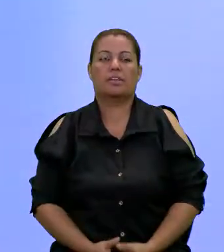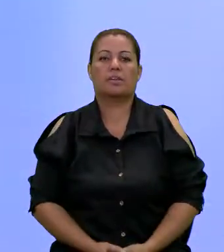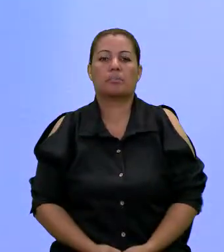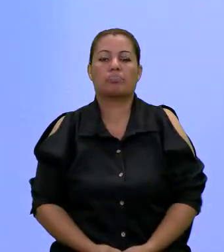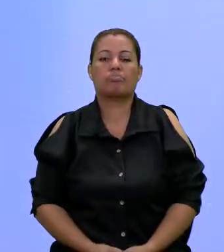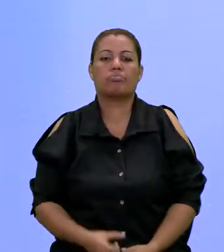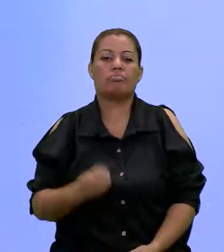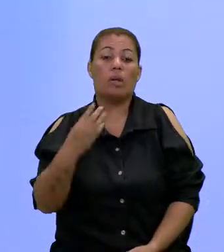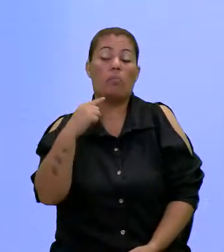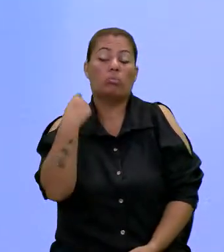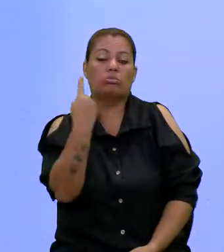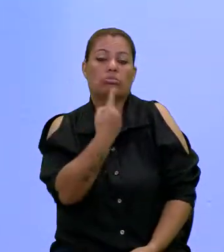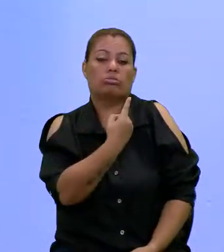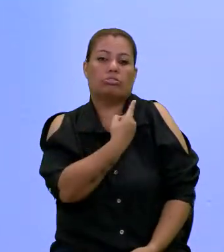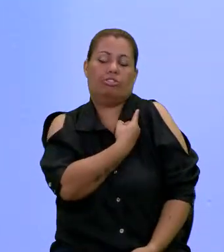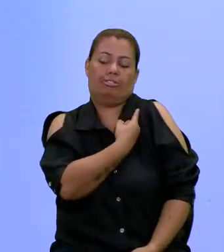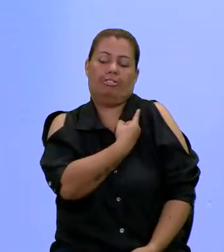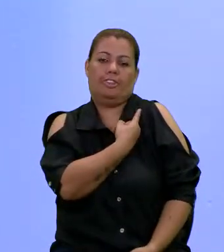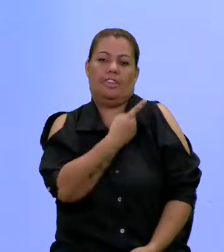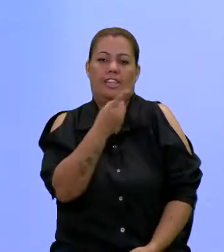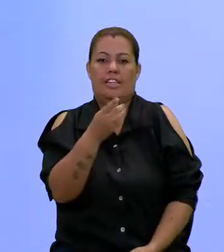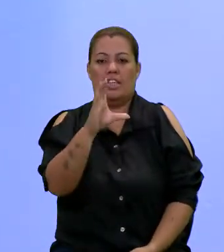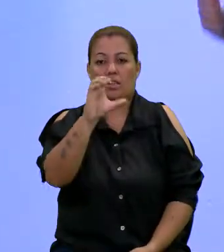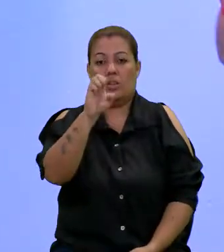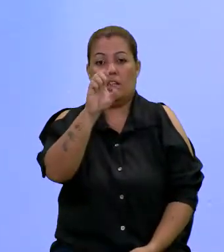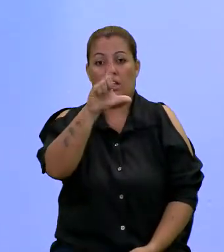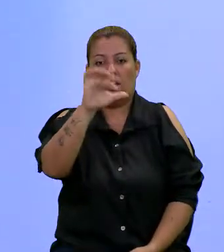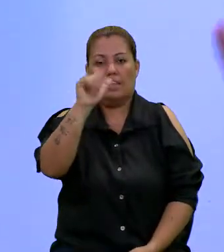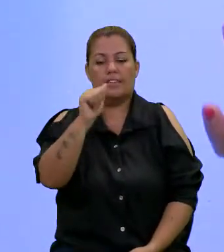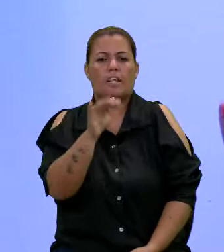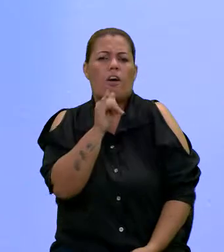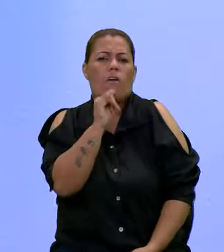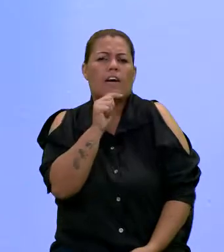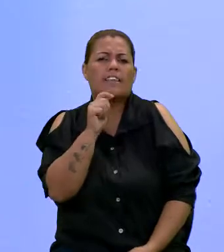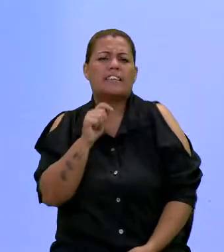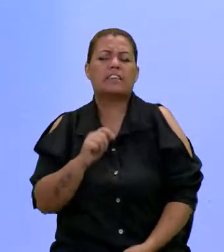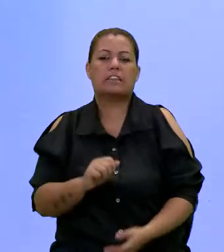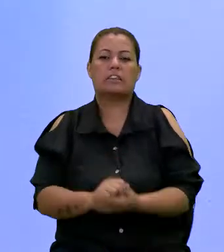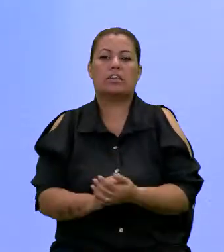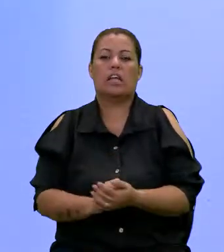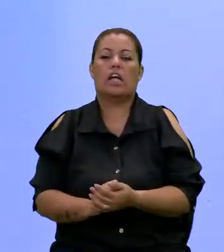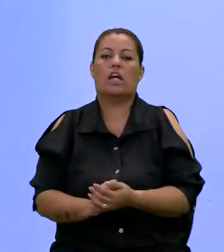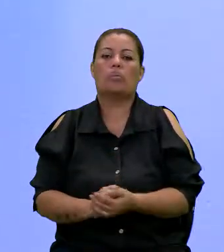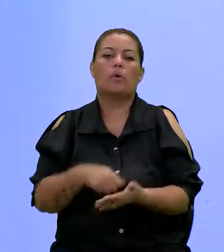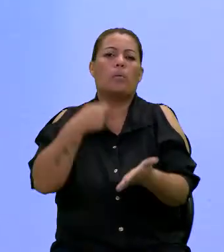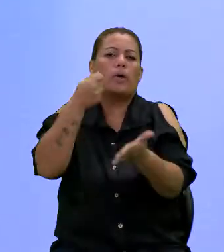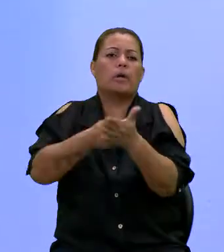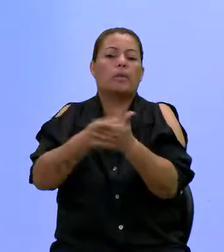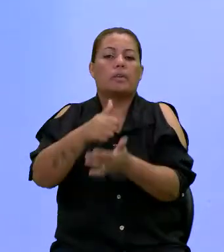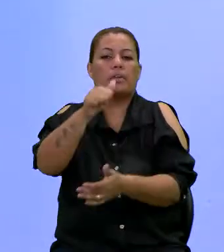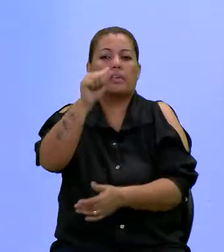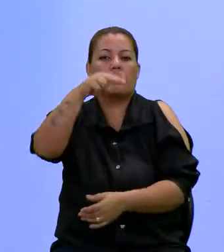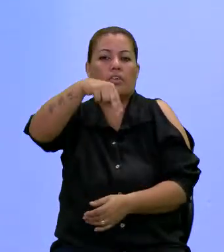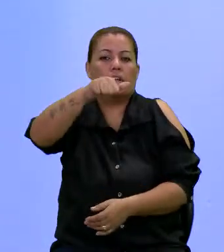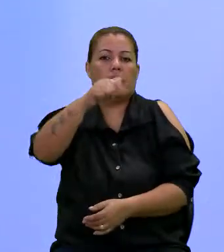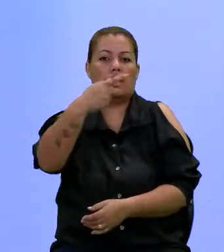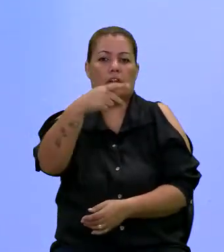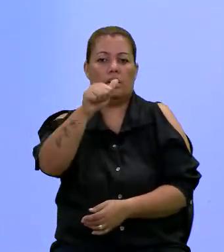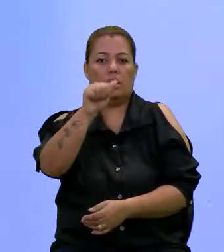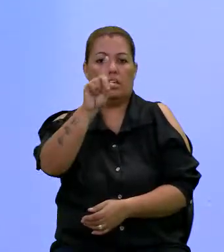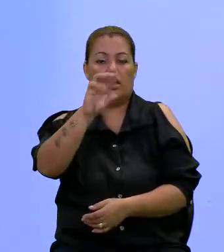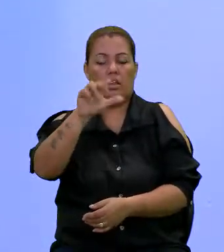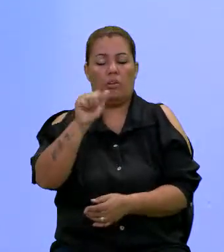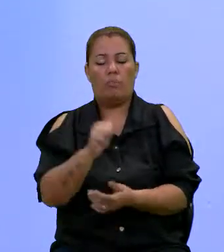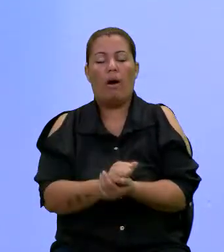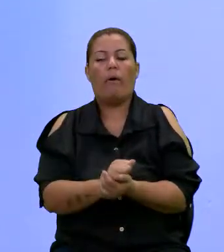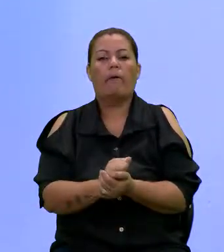Bom, gente, é isso aí. Dona Célia, um exemplo, uma guerreira, né, que teve a filha Ana Paula. E uma das coisas que ela